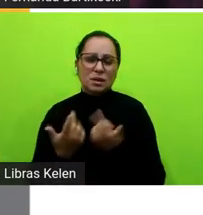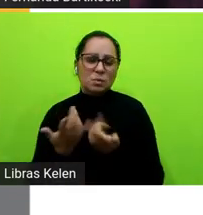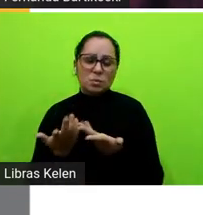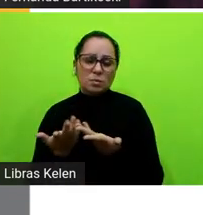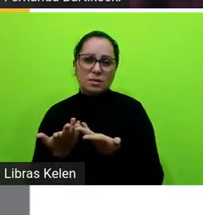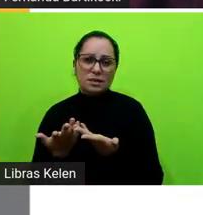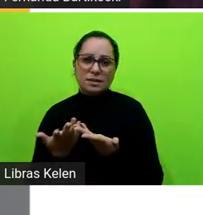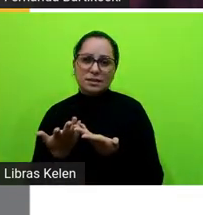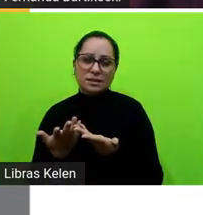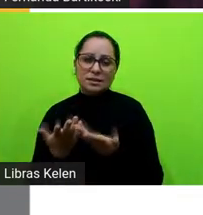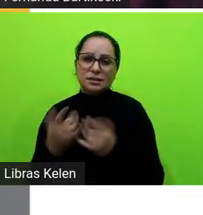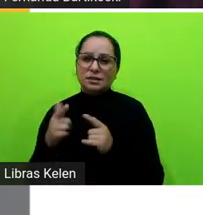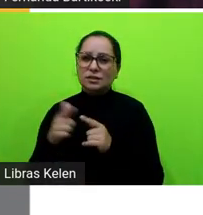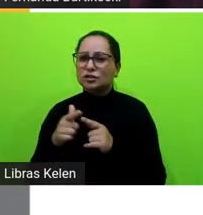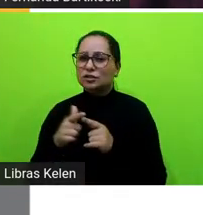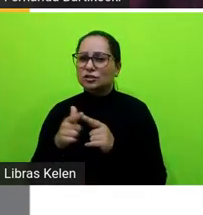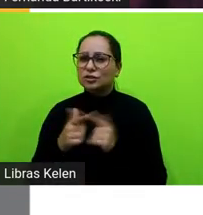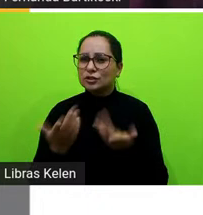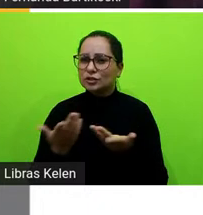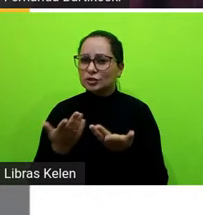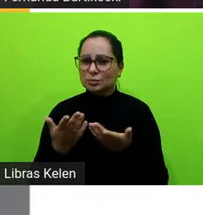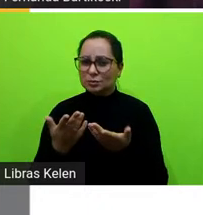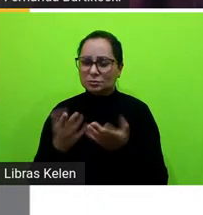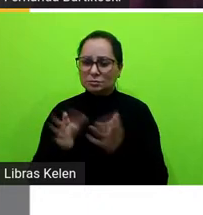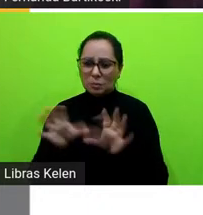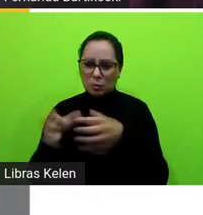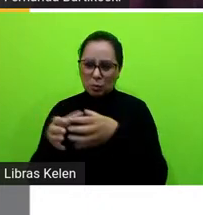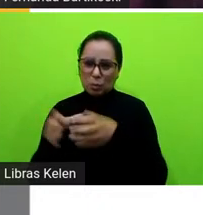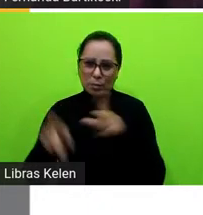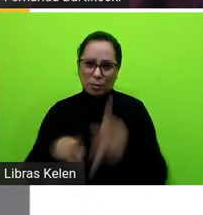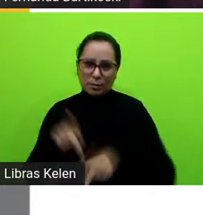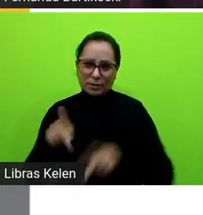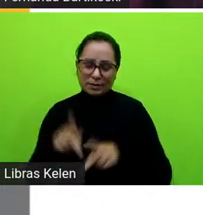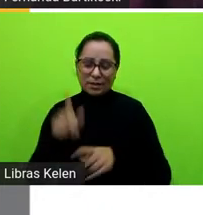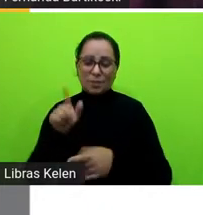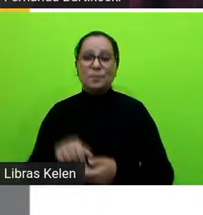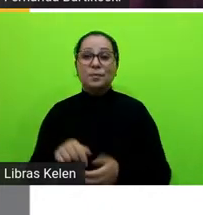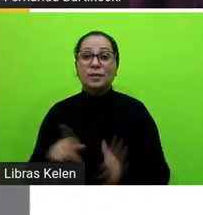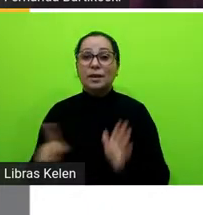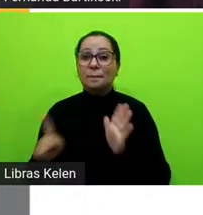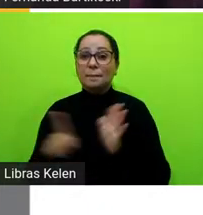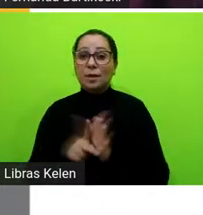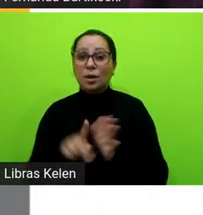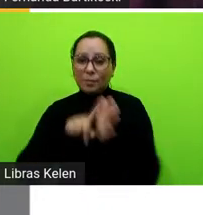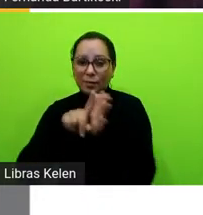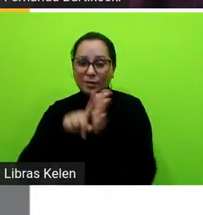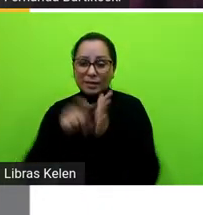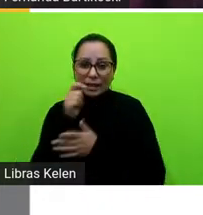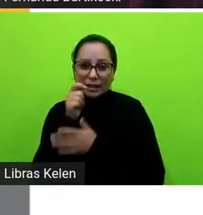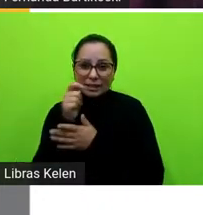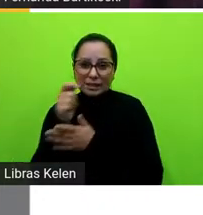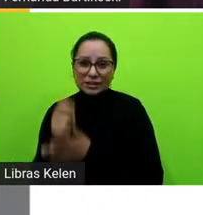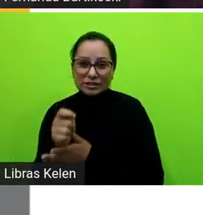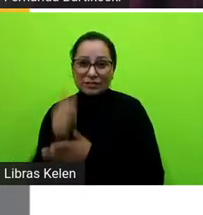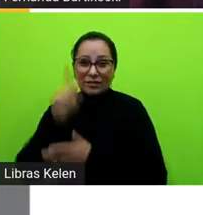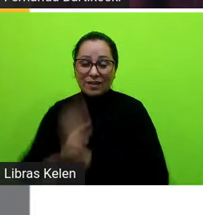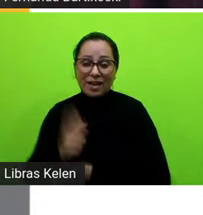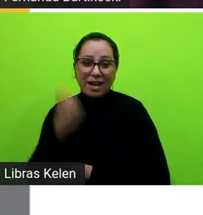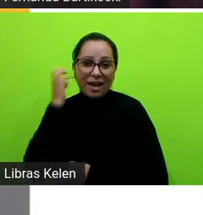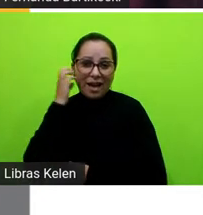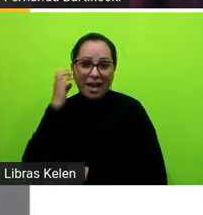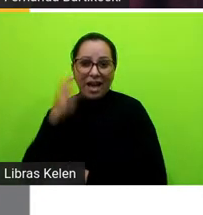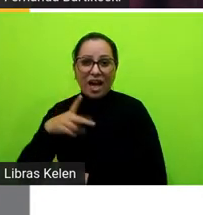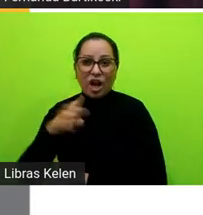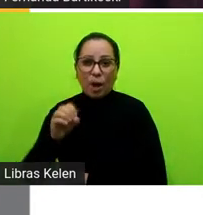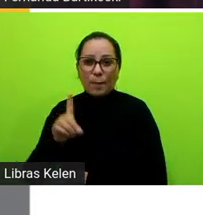camadas assim da população são narrativas de detetive no formato de podcast né podcast de